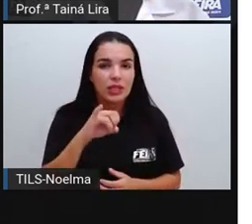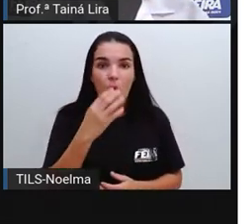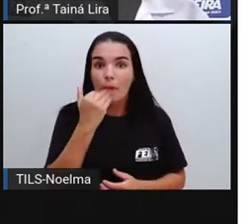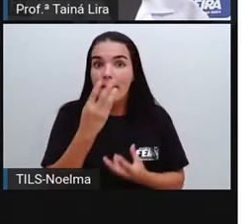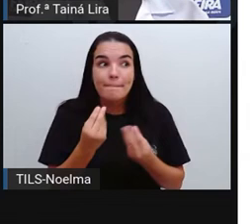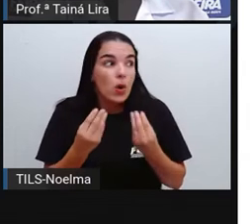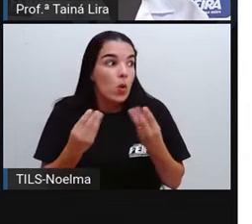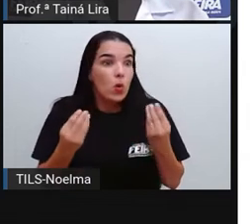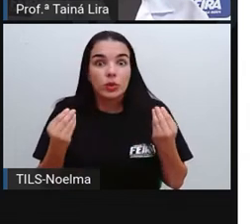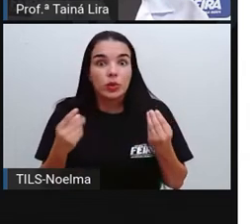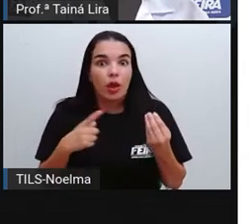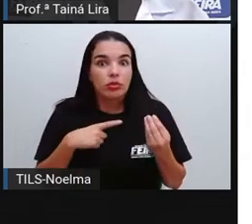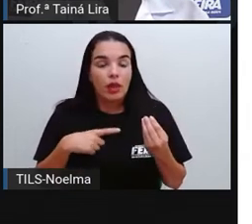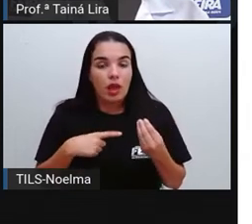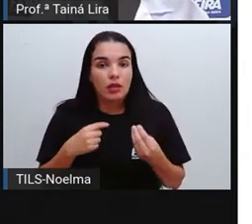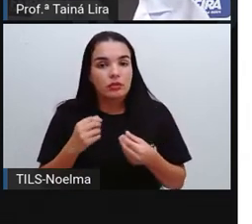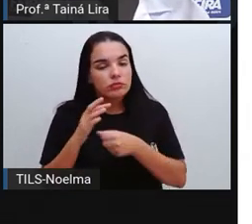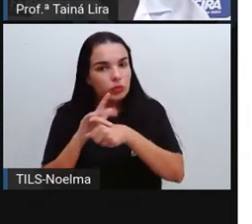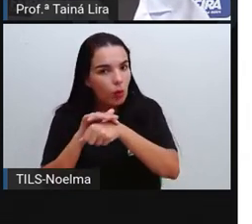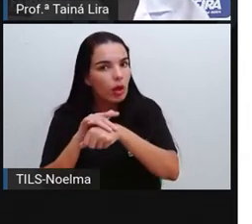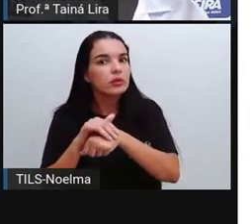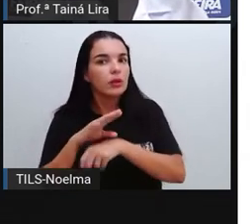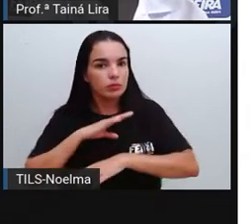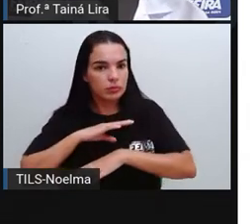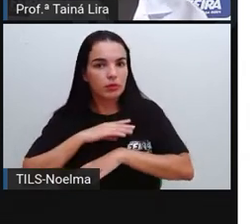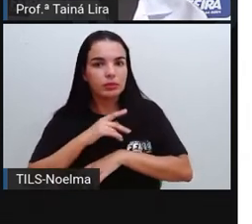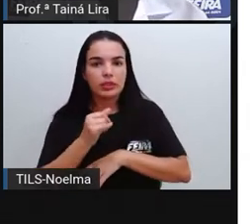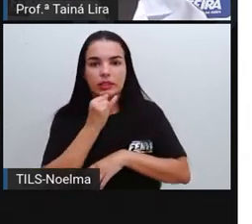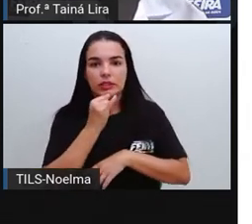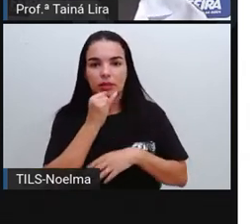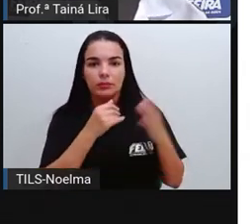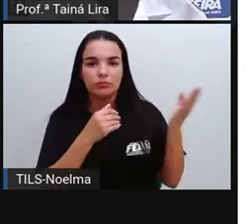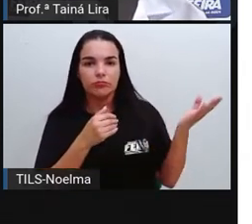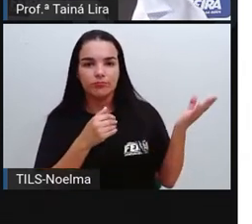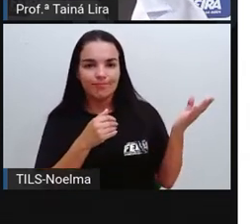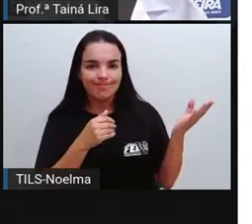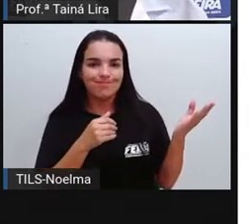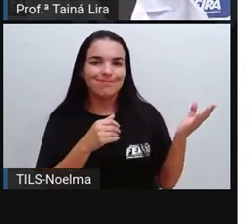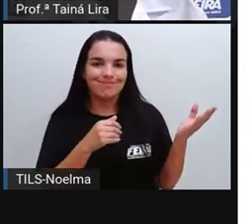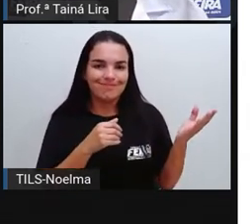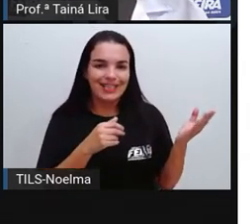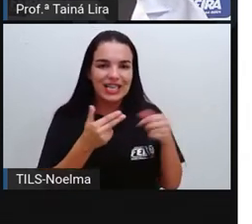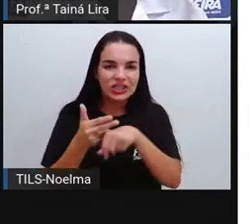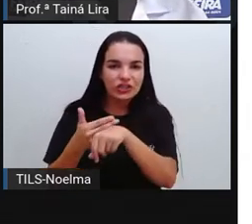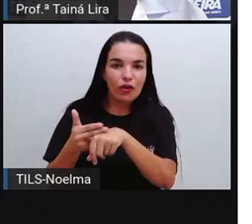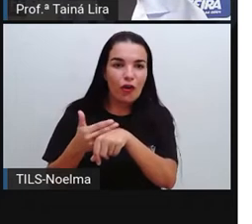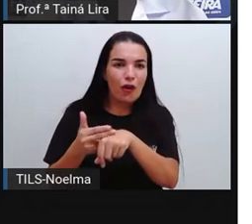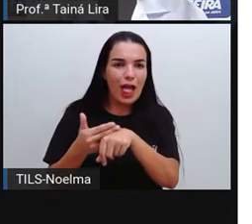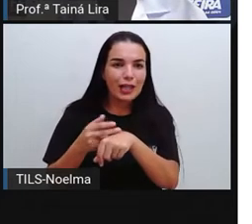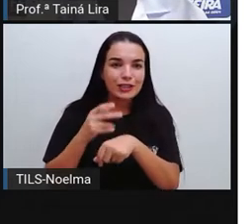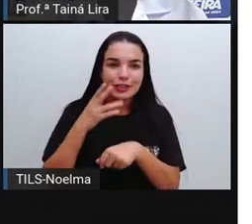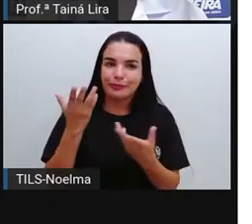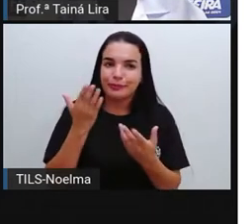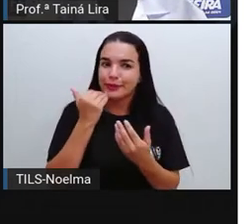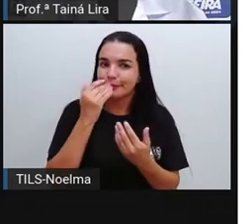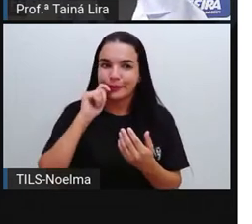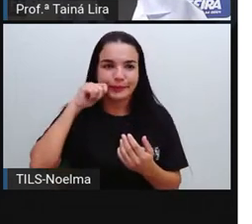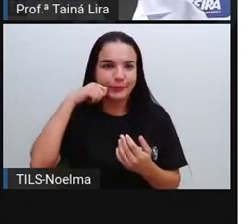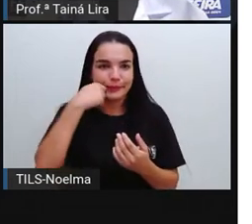causar algumas doenças. Então, a Pró trouxe até aqui alguns exemplos, né, o chocolate, a batata frita, o